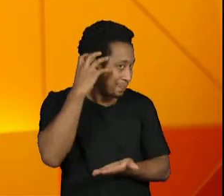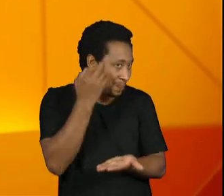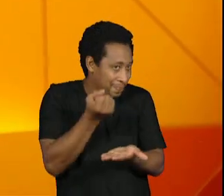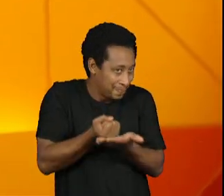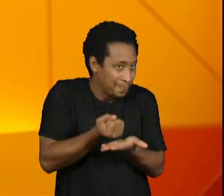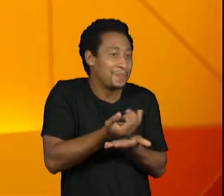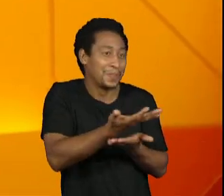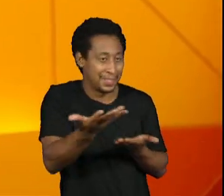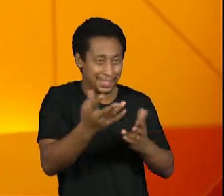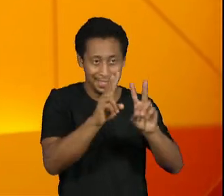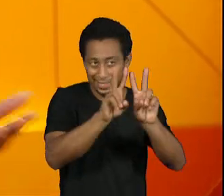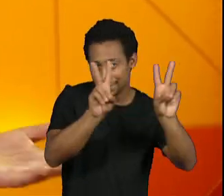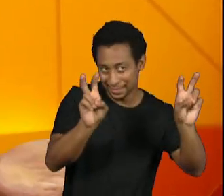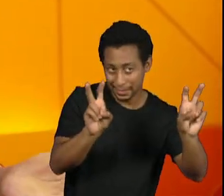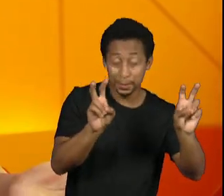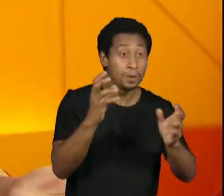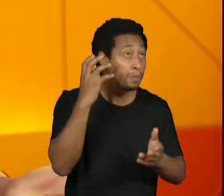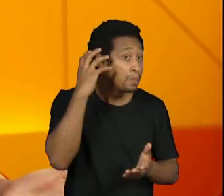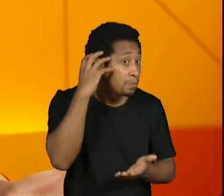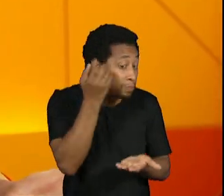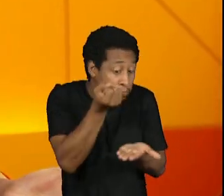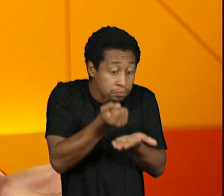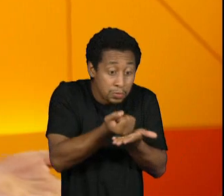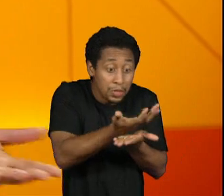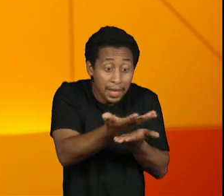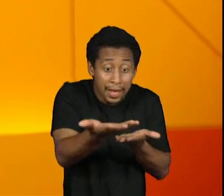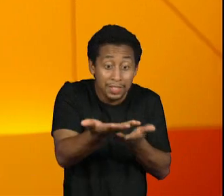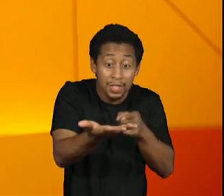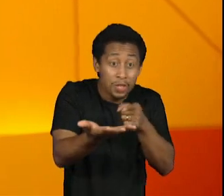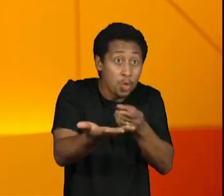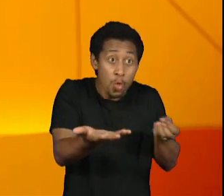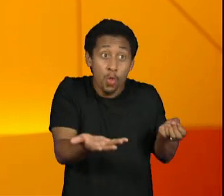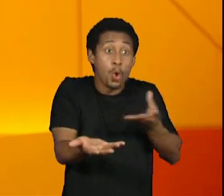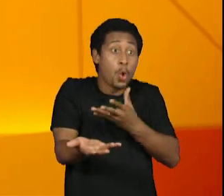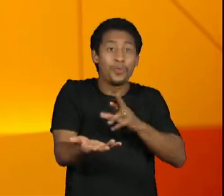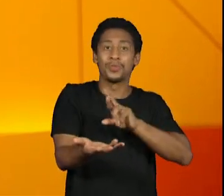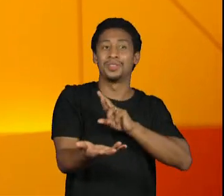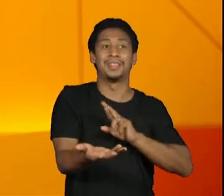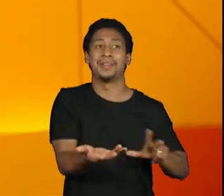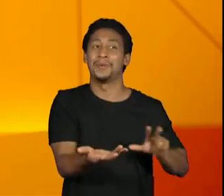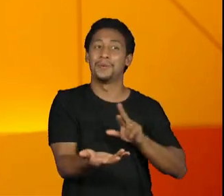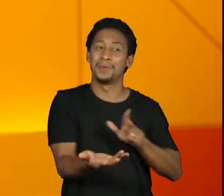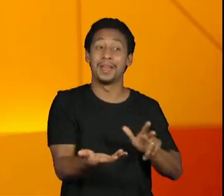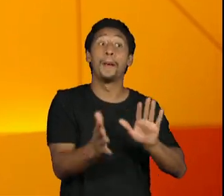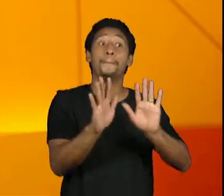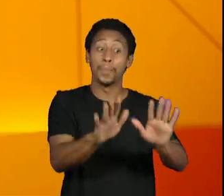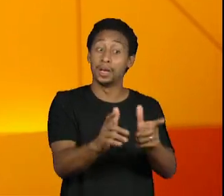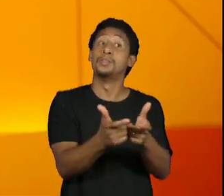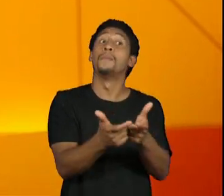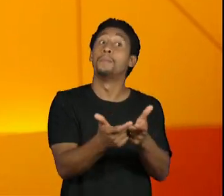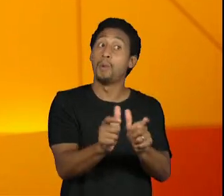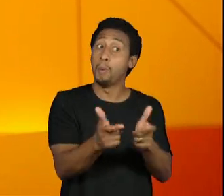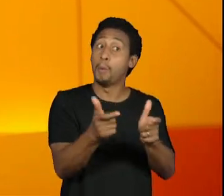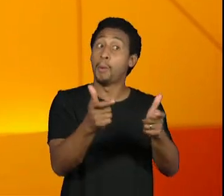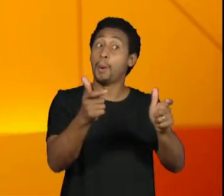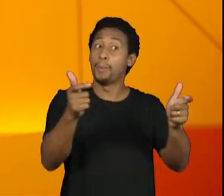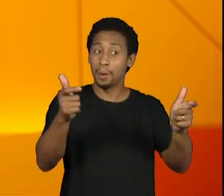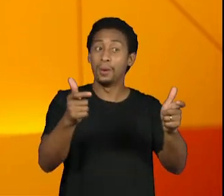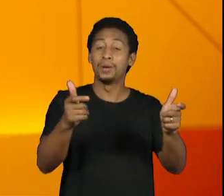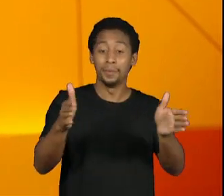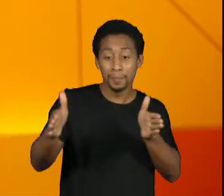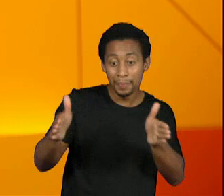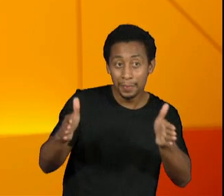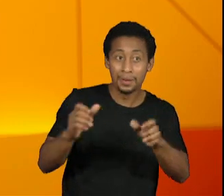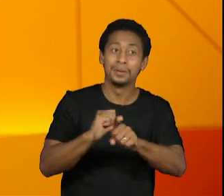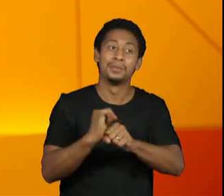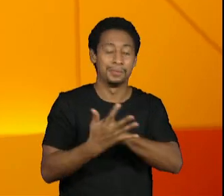Os podcasts não são exatamente uma novidade, mas acabaram ganhando muita projeção desde o início da pandemia. É uma maneira